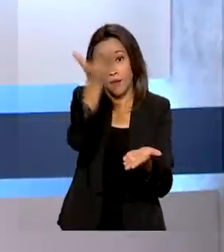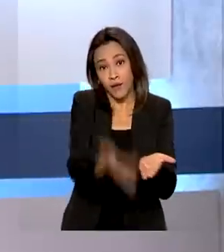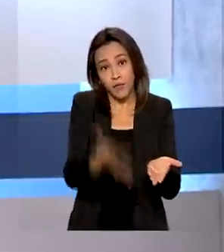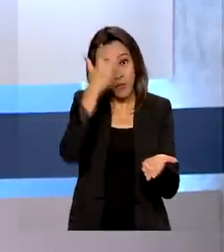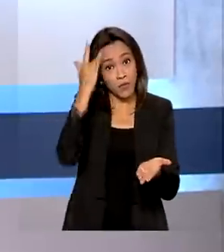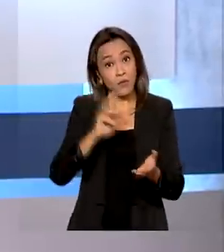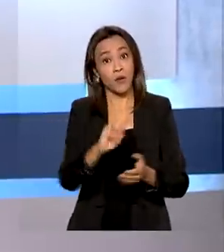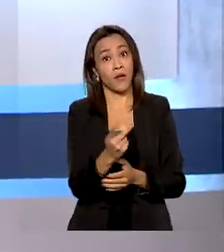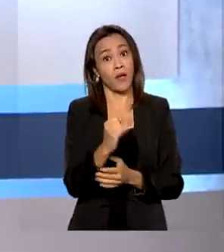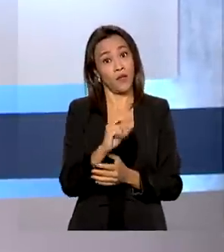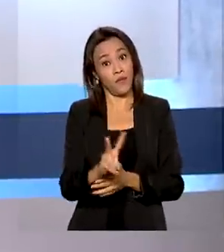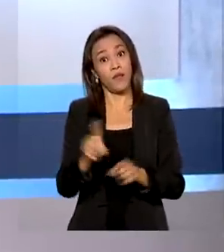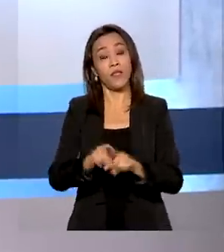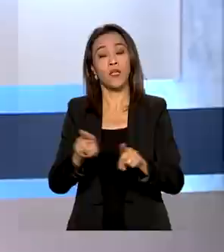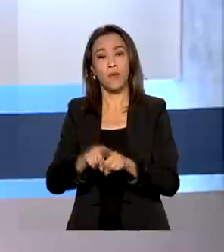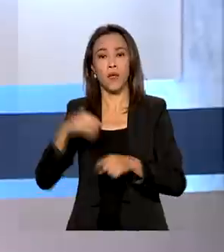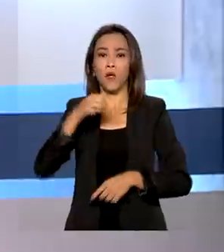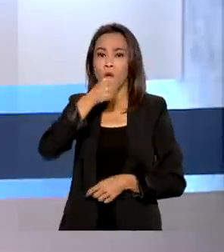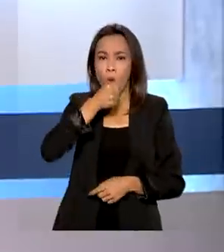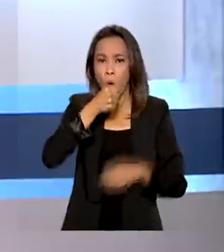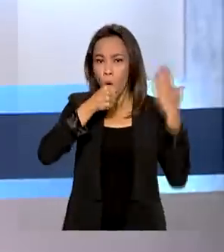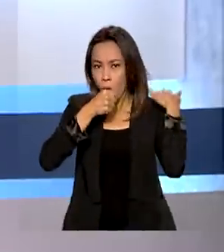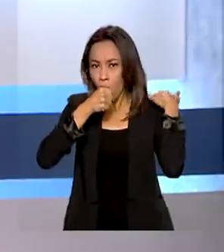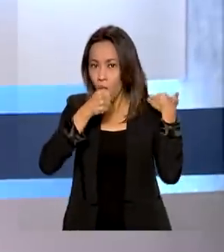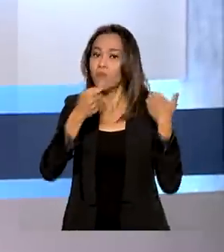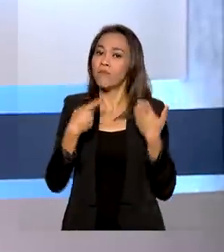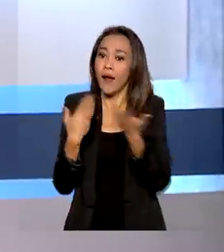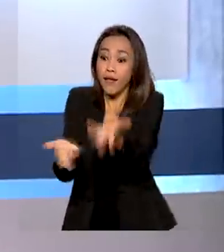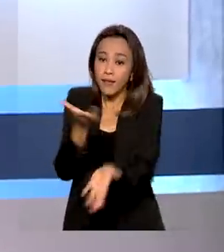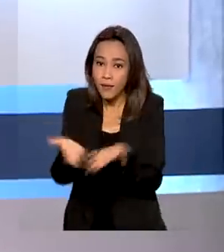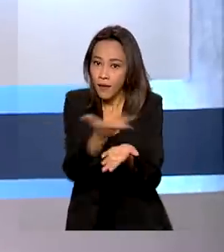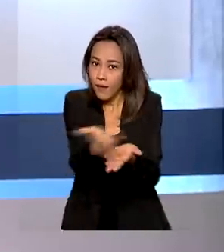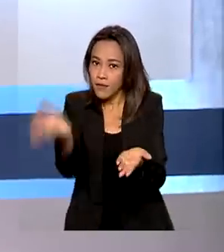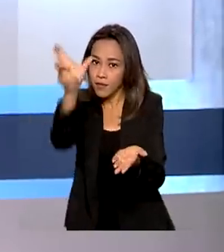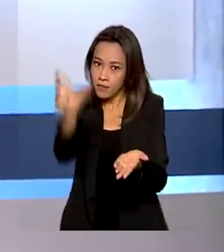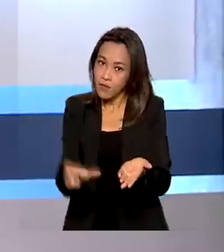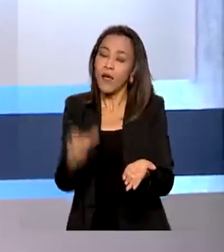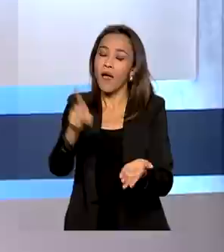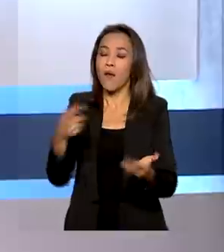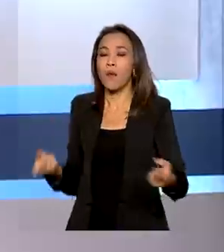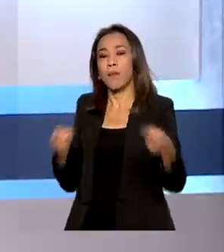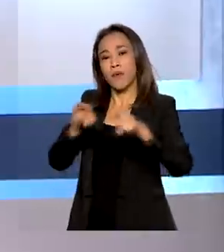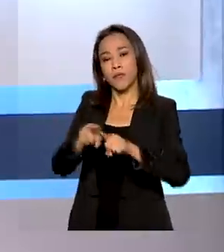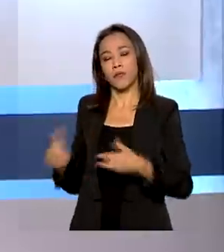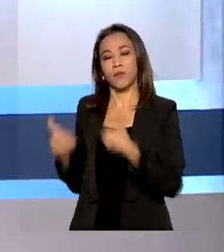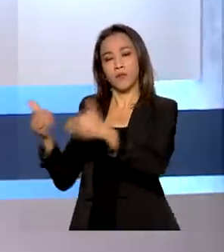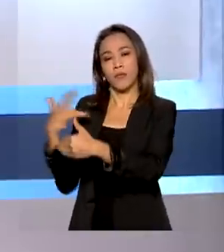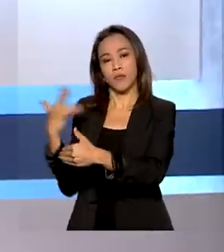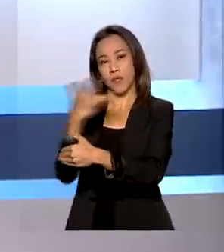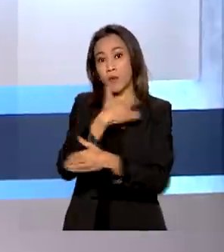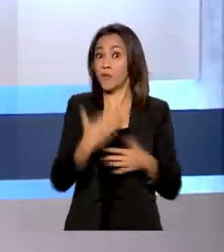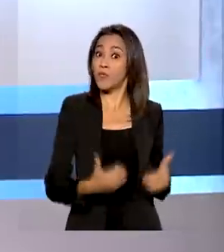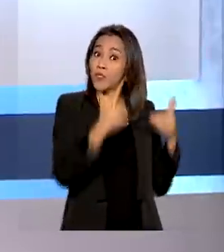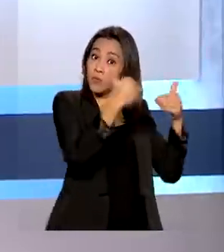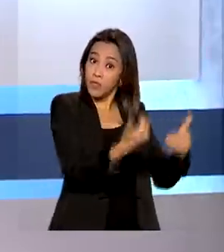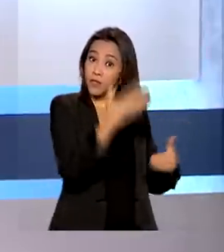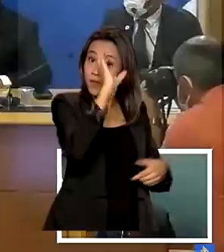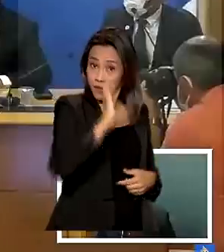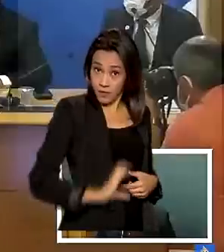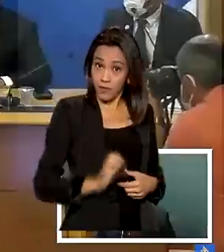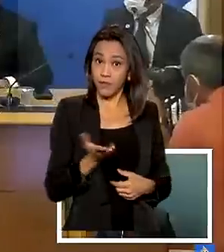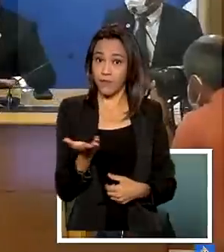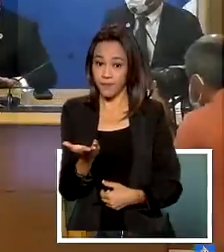e tuberculose, por exemplo. A ação é uma parceria do Ministério da Saúde e também do Ministério da Cidadania.